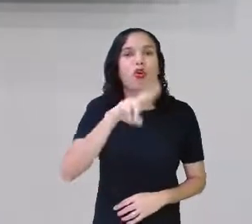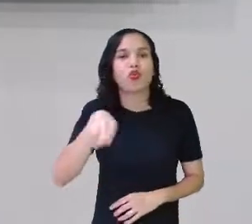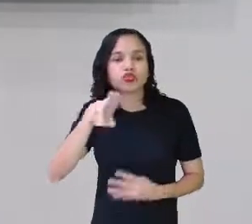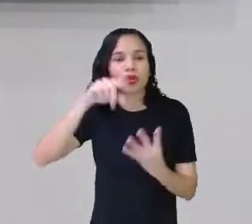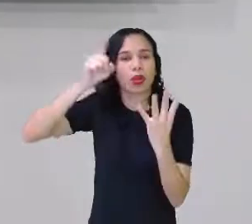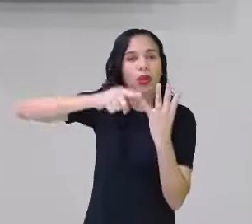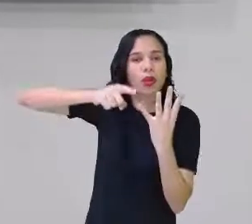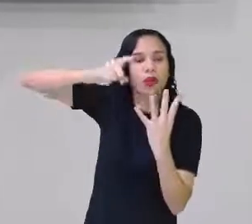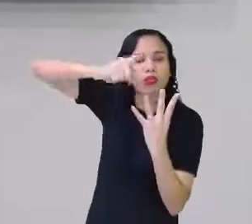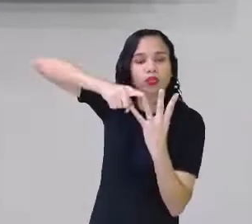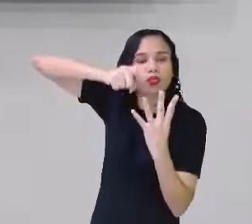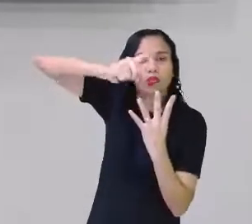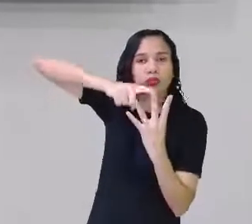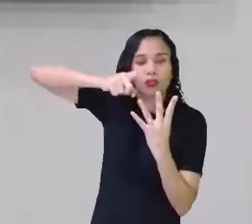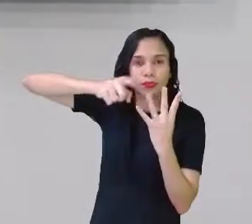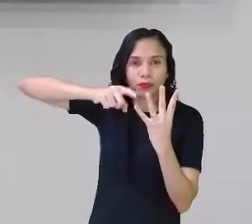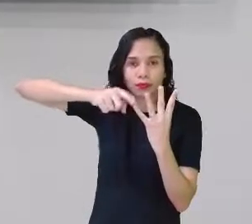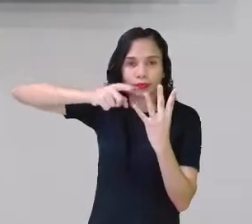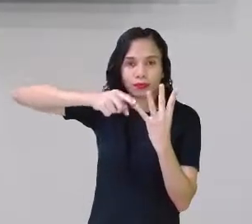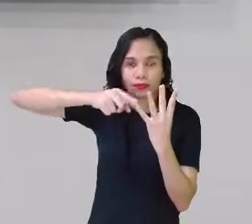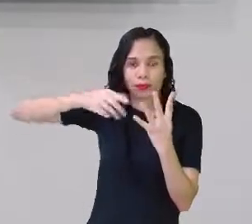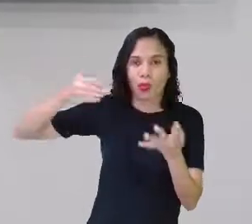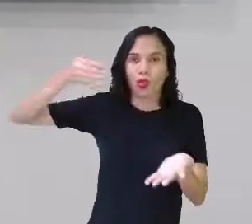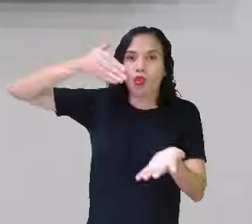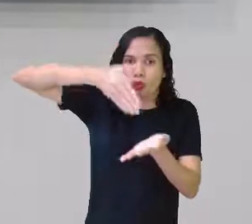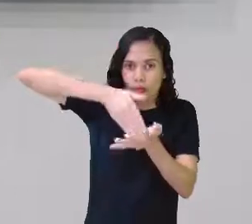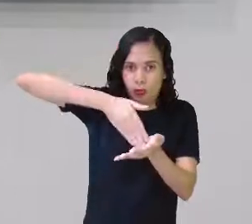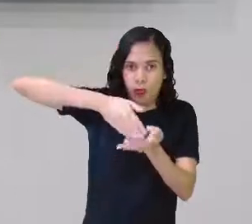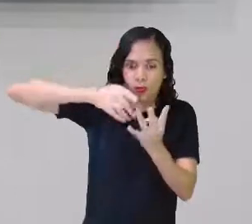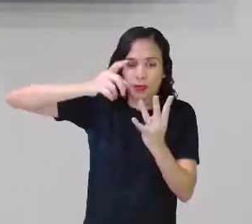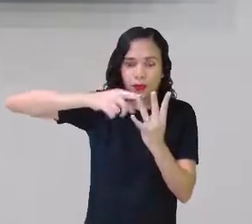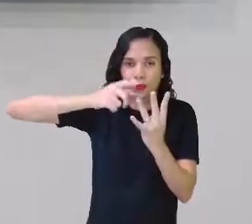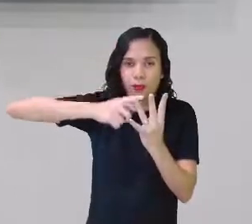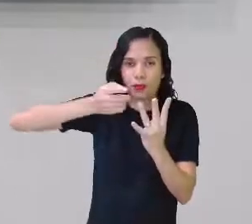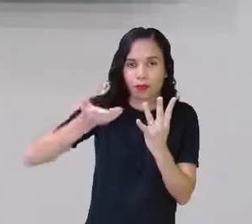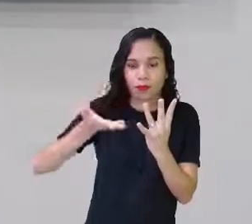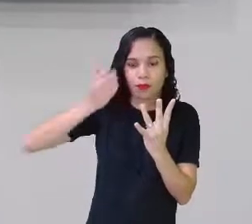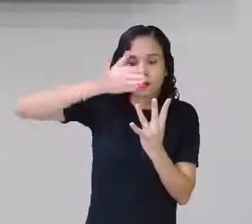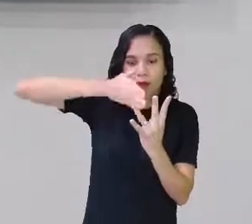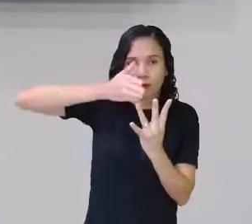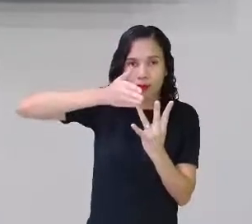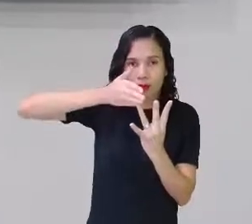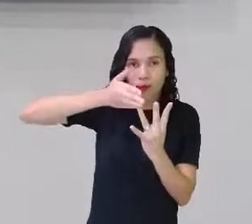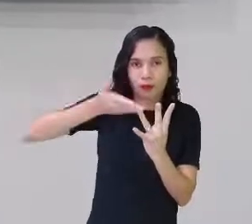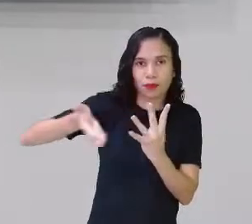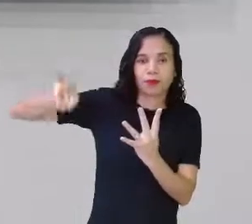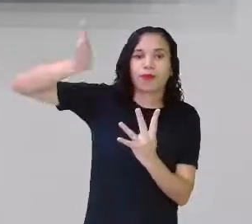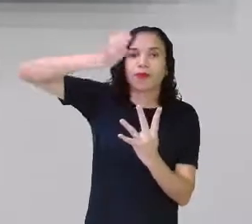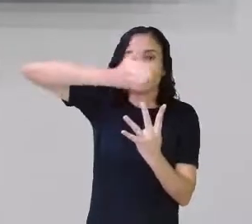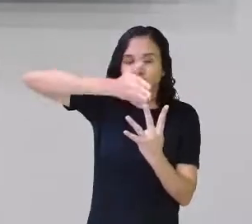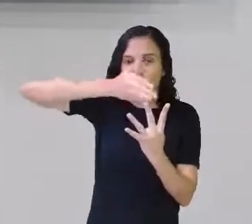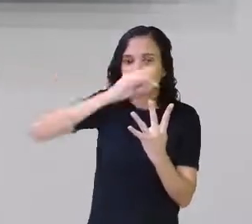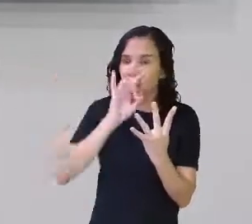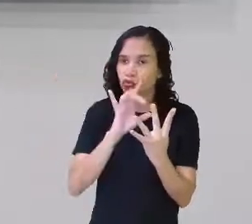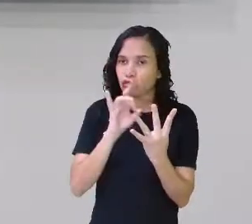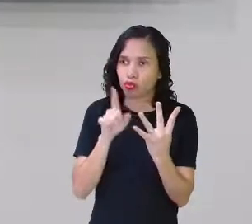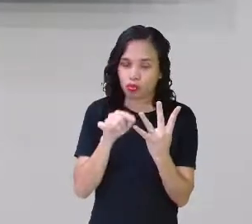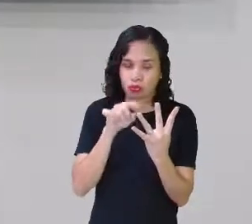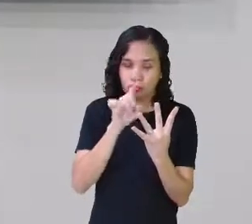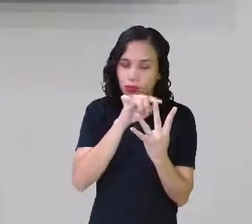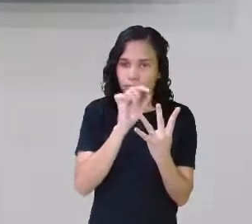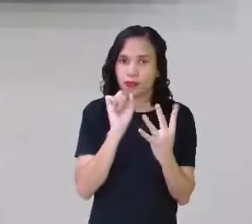analisa. Última, deixa eu voltar aqui, última, penúltima e antepenúltima.